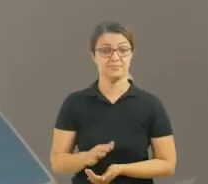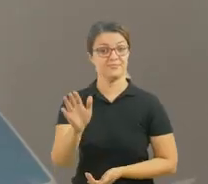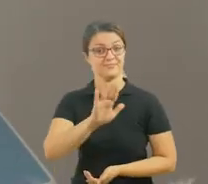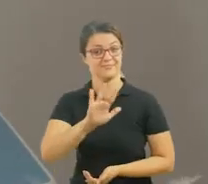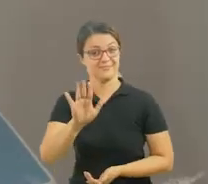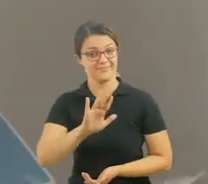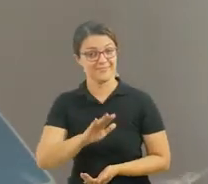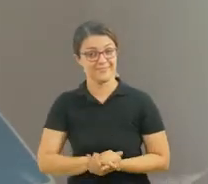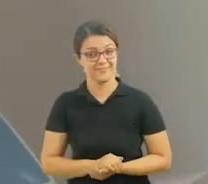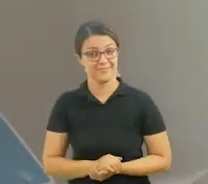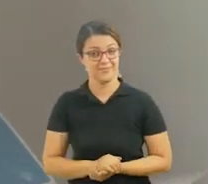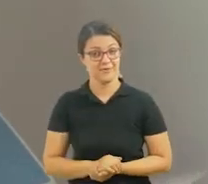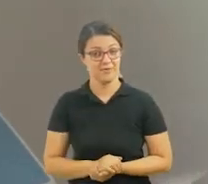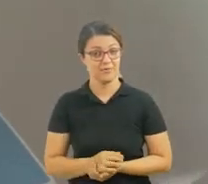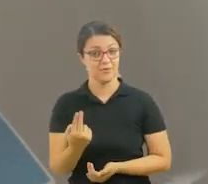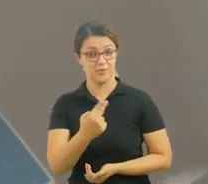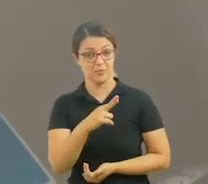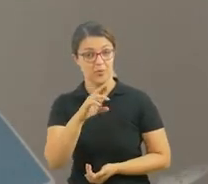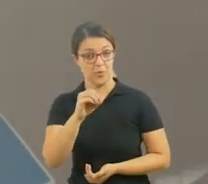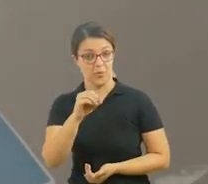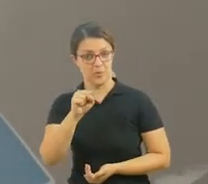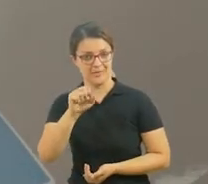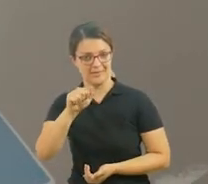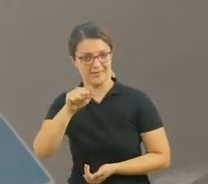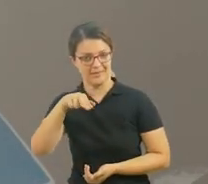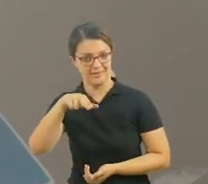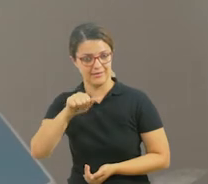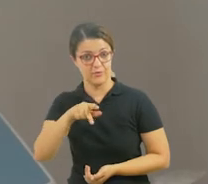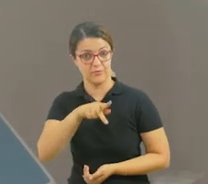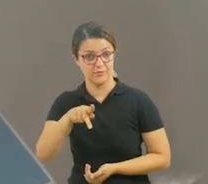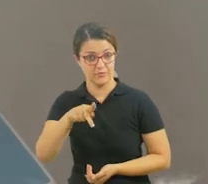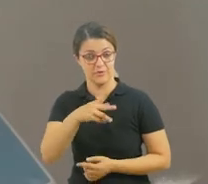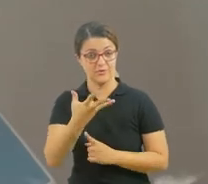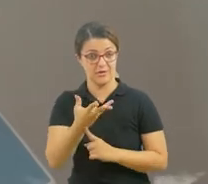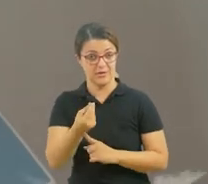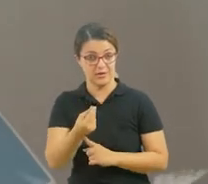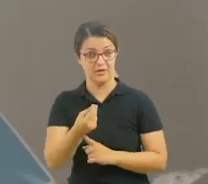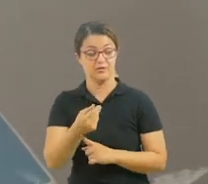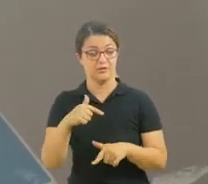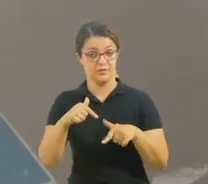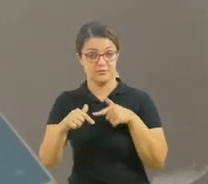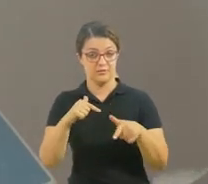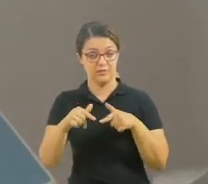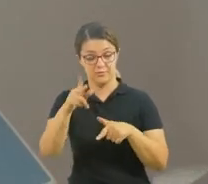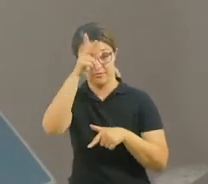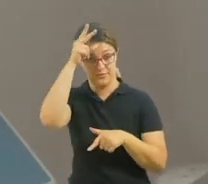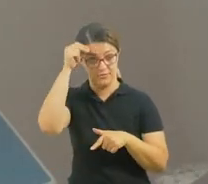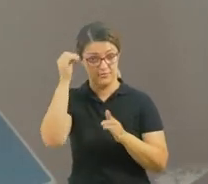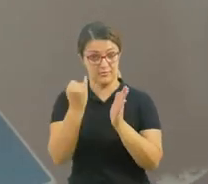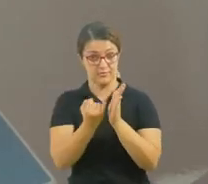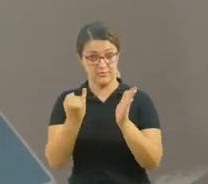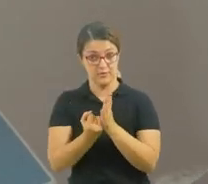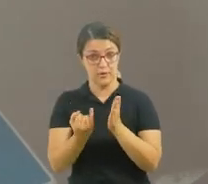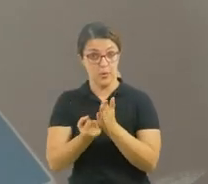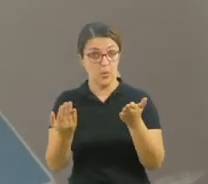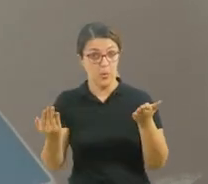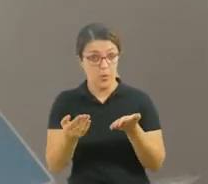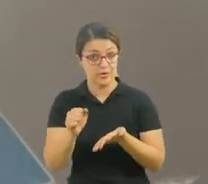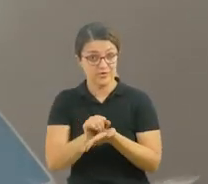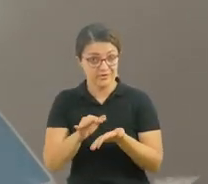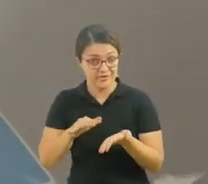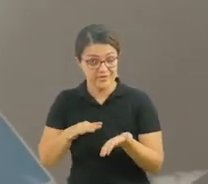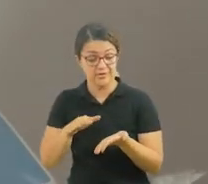Olá turminha, sou a professora Rosana de Arte, trabalho na Rede Municipal de Itapevi e hoje vim aqui para uma aula